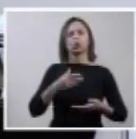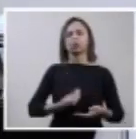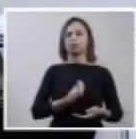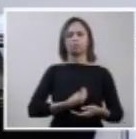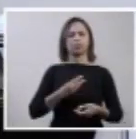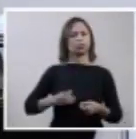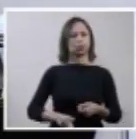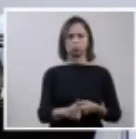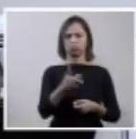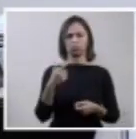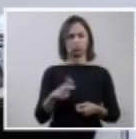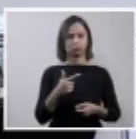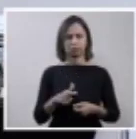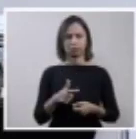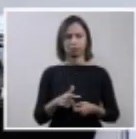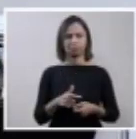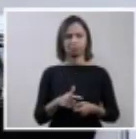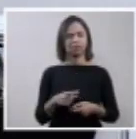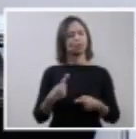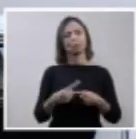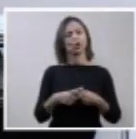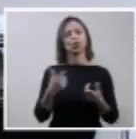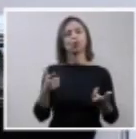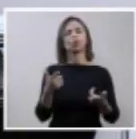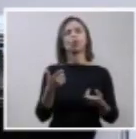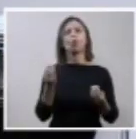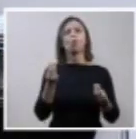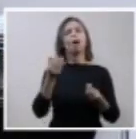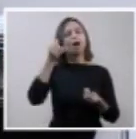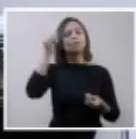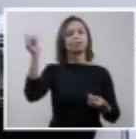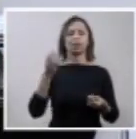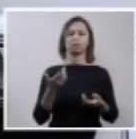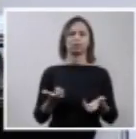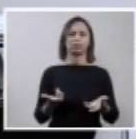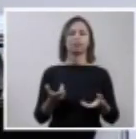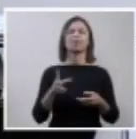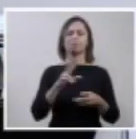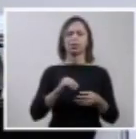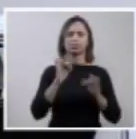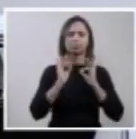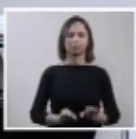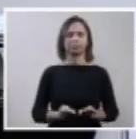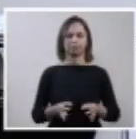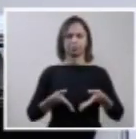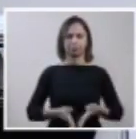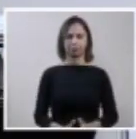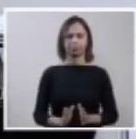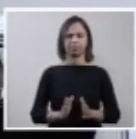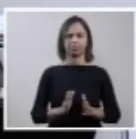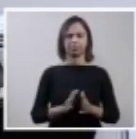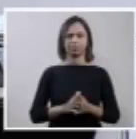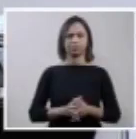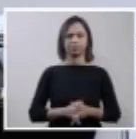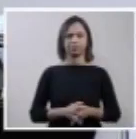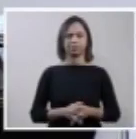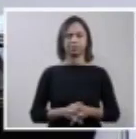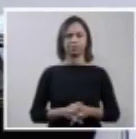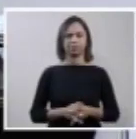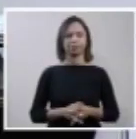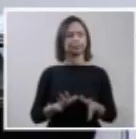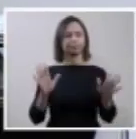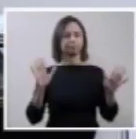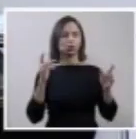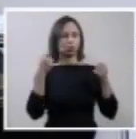que inexoravelmente, inevitavelmente, falecerá logo após o nascimento. Senhor presidente, sem mais